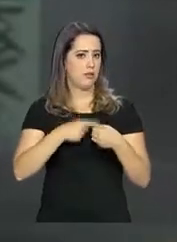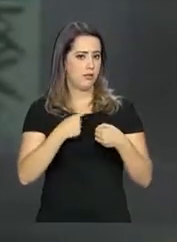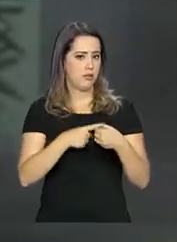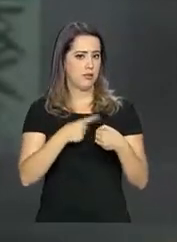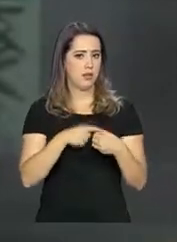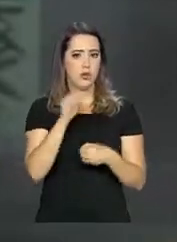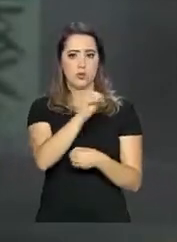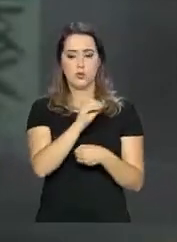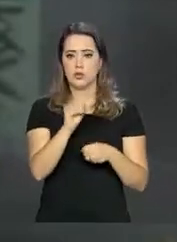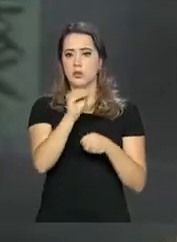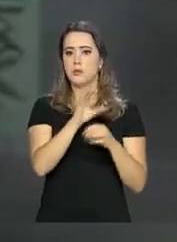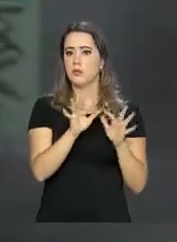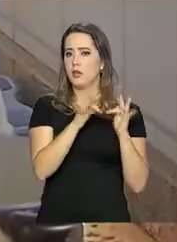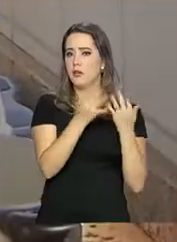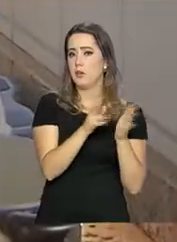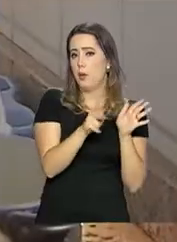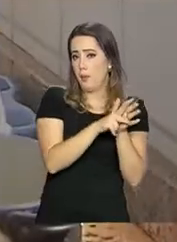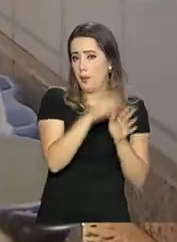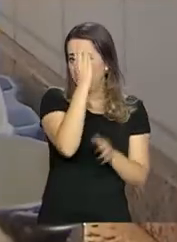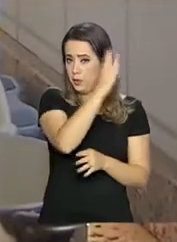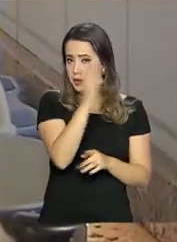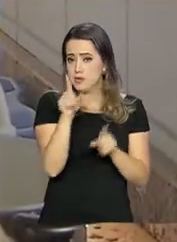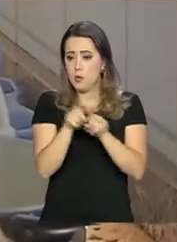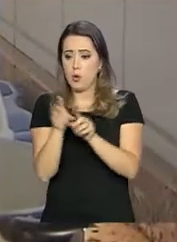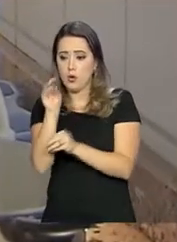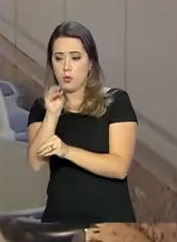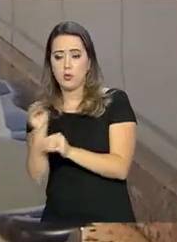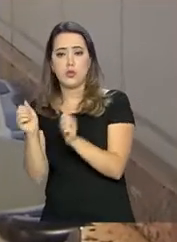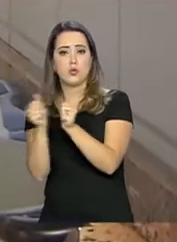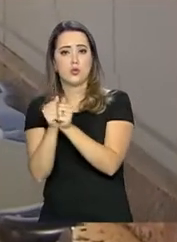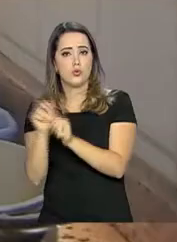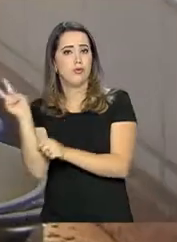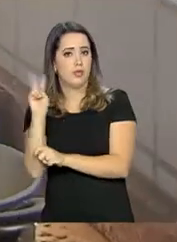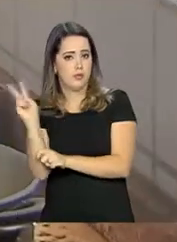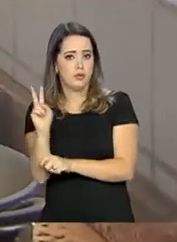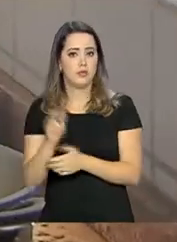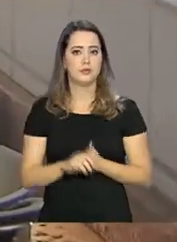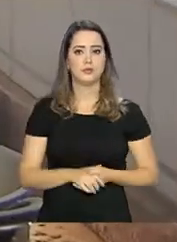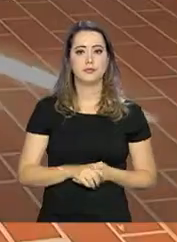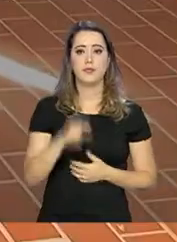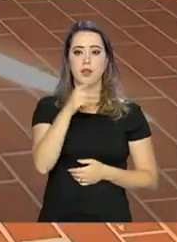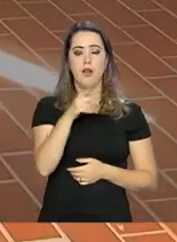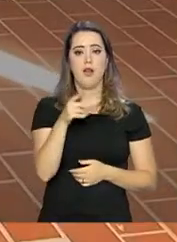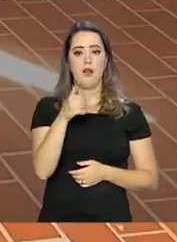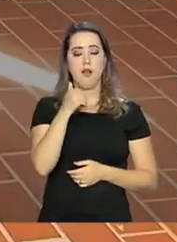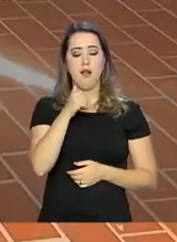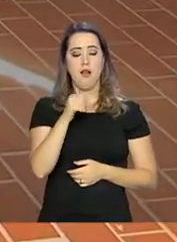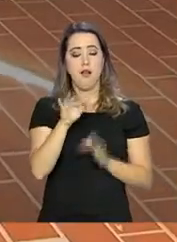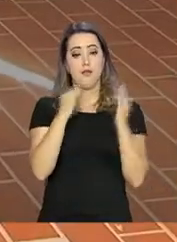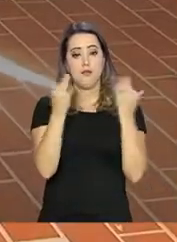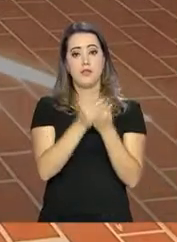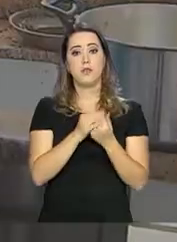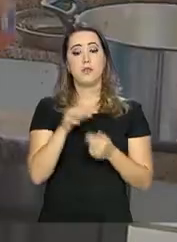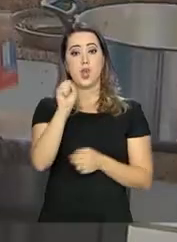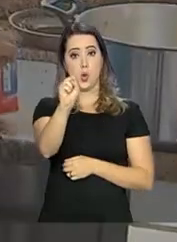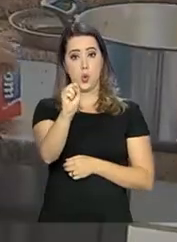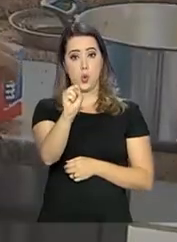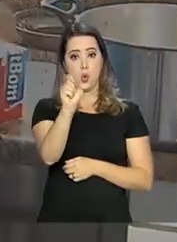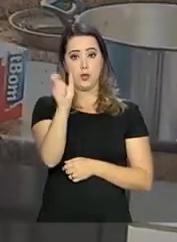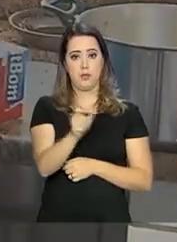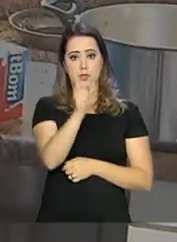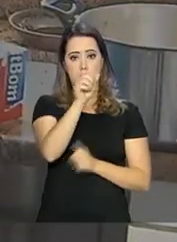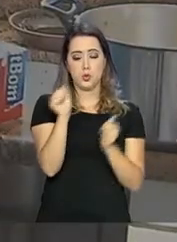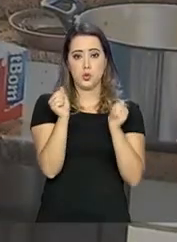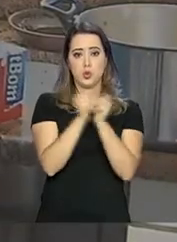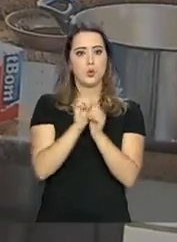atendemos também as famílias brasileiras. A família da Evelyn ainda se organiza no novo espaço. São oito pessoas e ela diz que